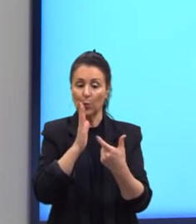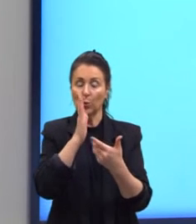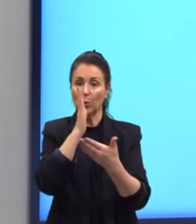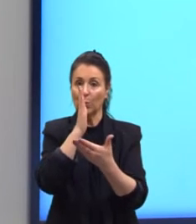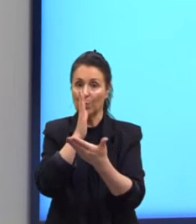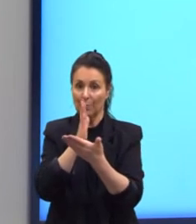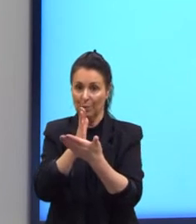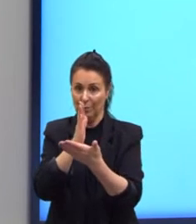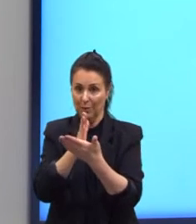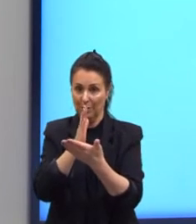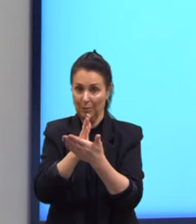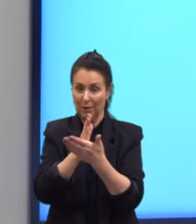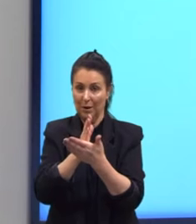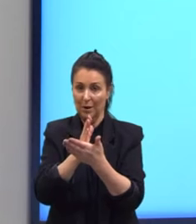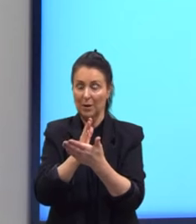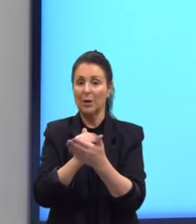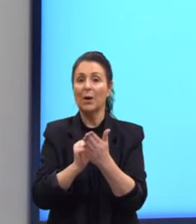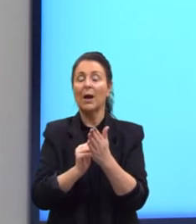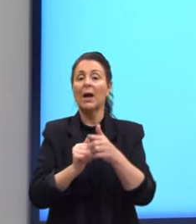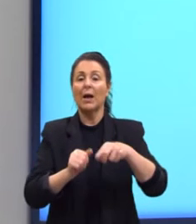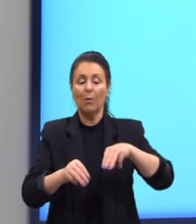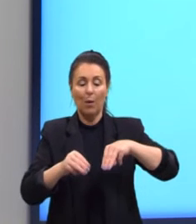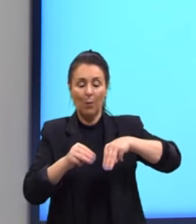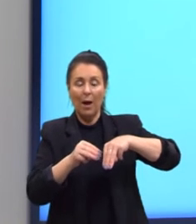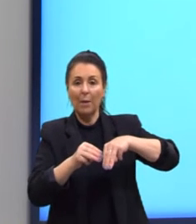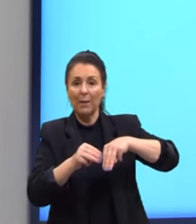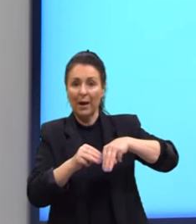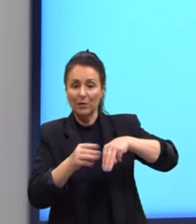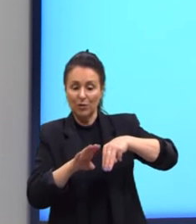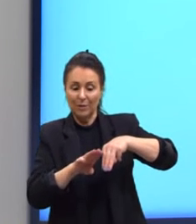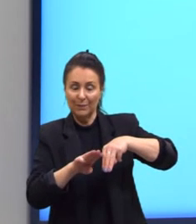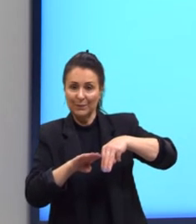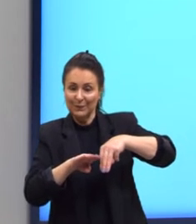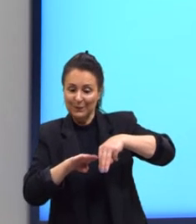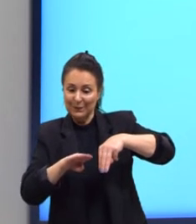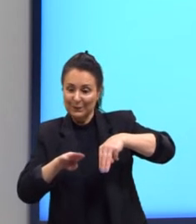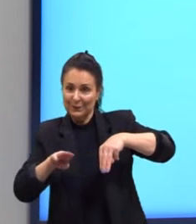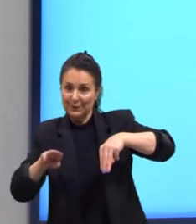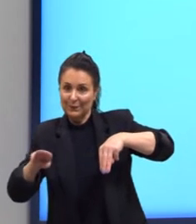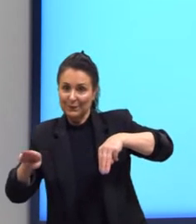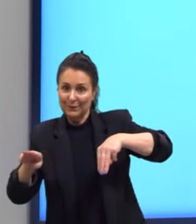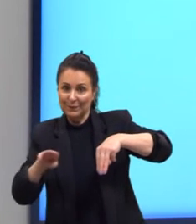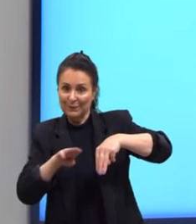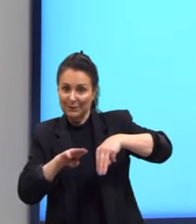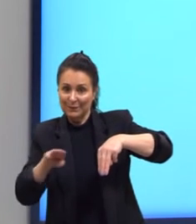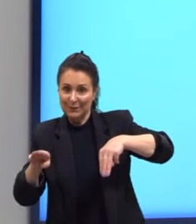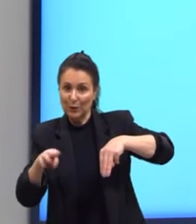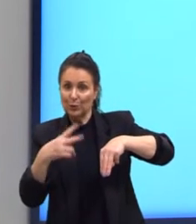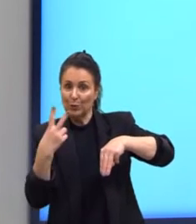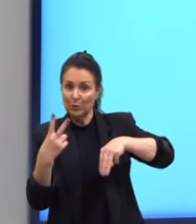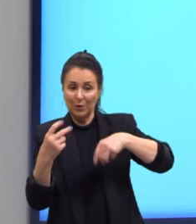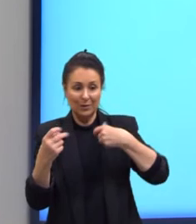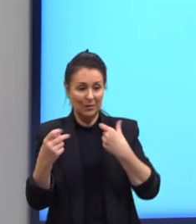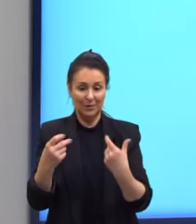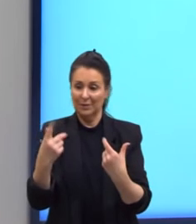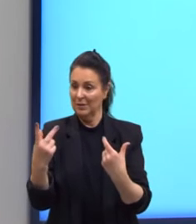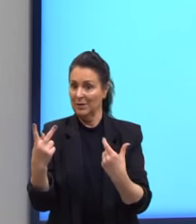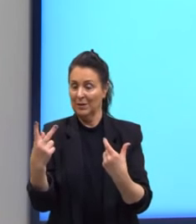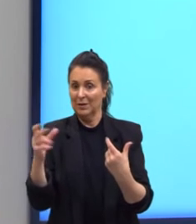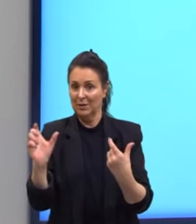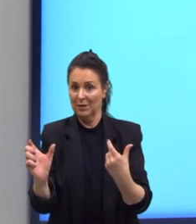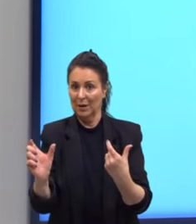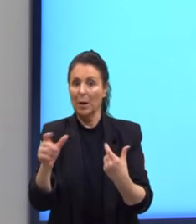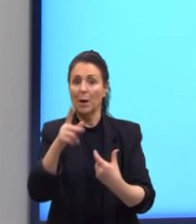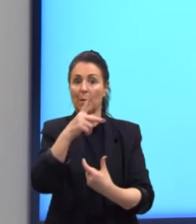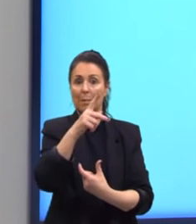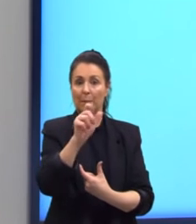será igual a média aritmética dos outros dois termos. Novamente temos aqui uma PA o